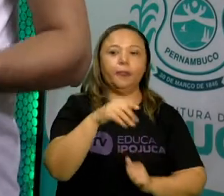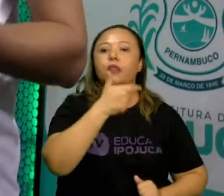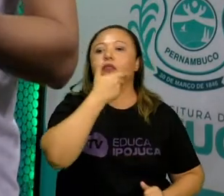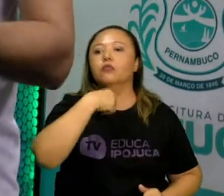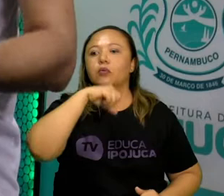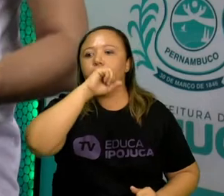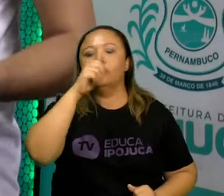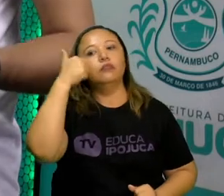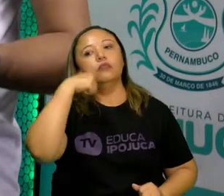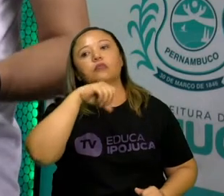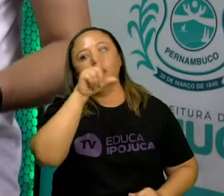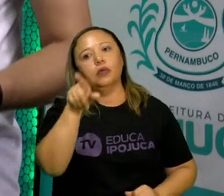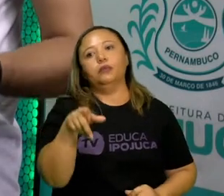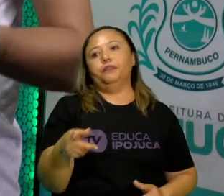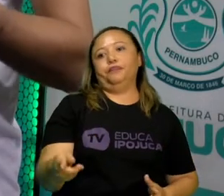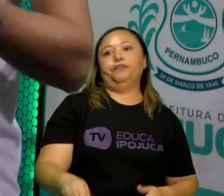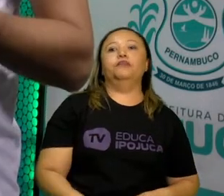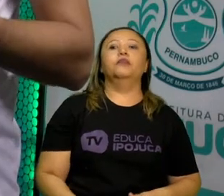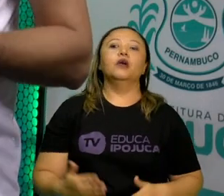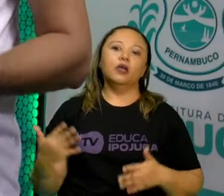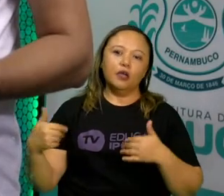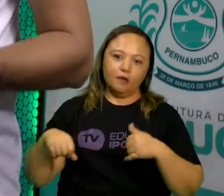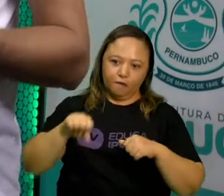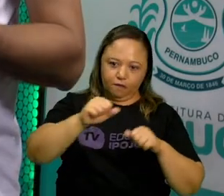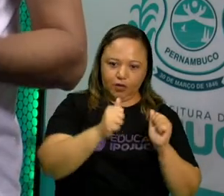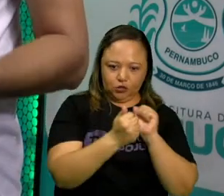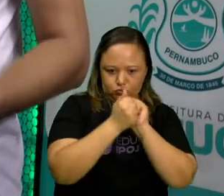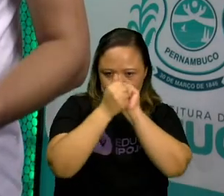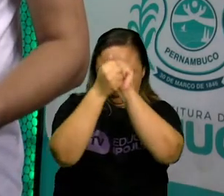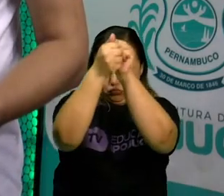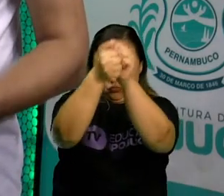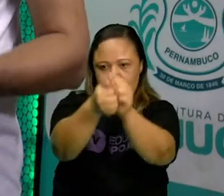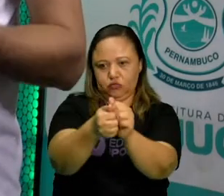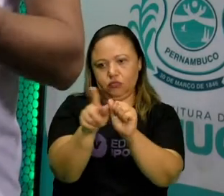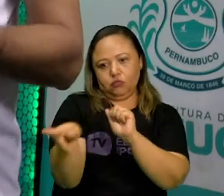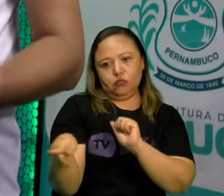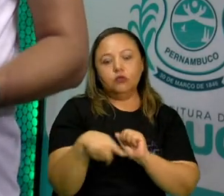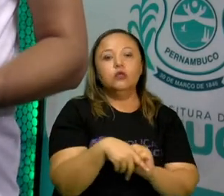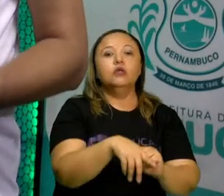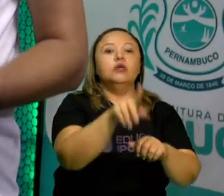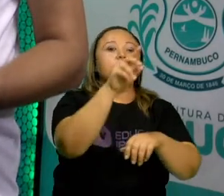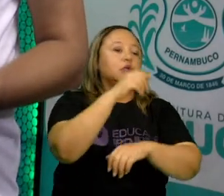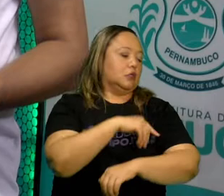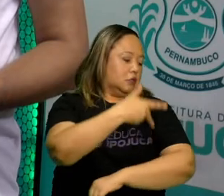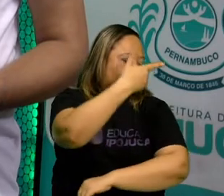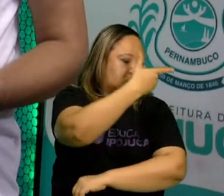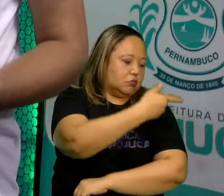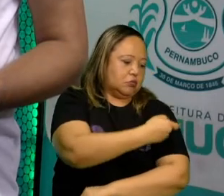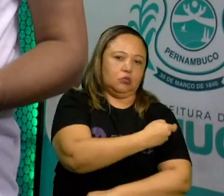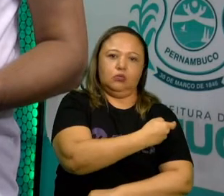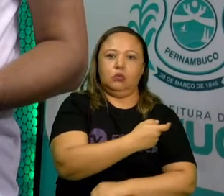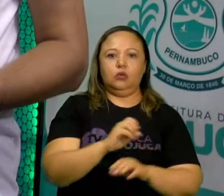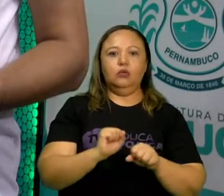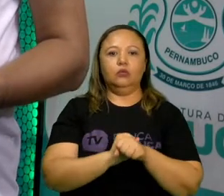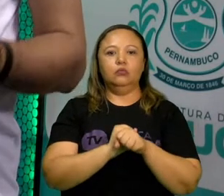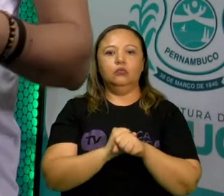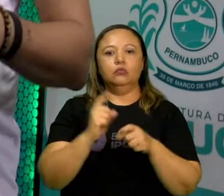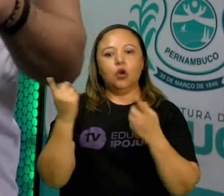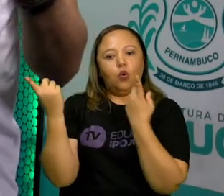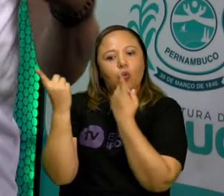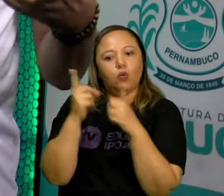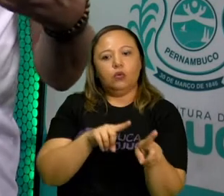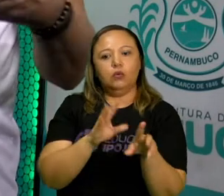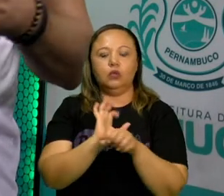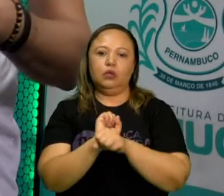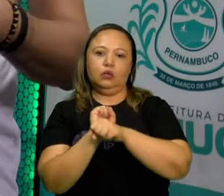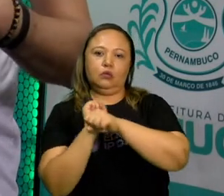pai, peça a sua avó, a sua tia, que leve você a um posto de vacinação e tome a vacina contra a Covid. Porque